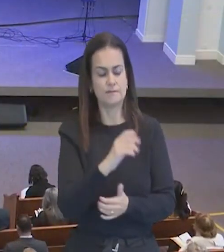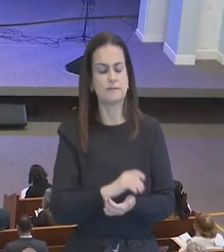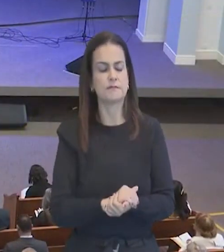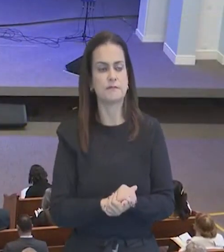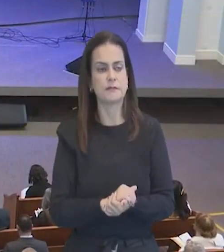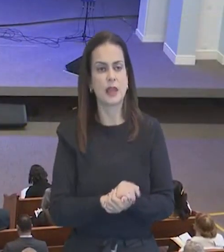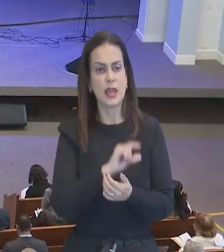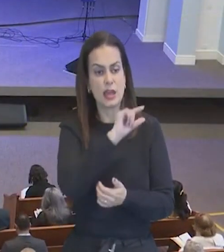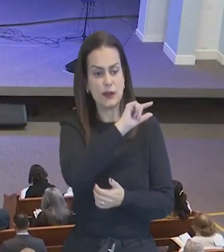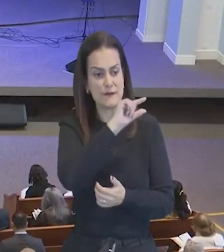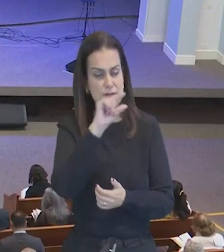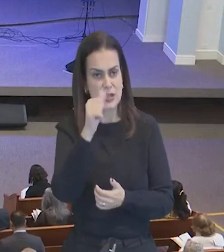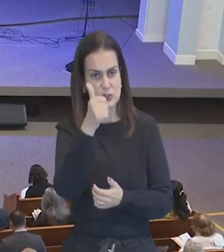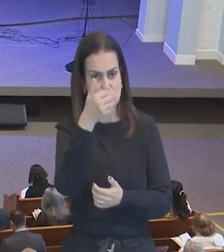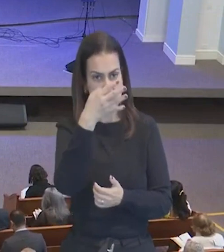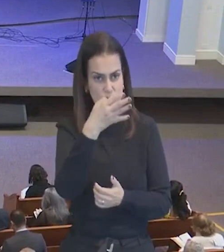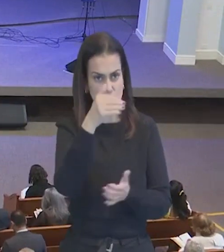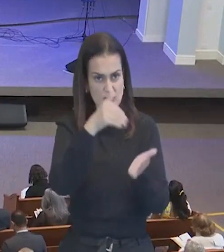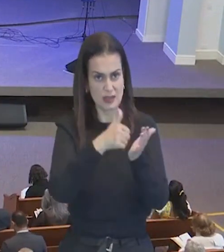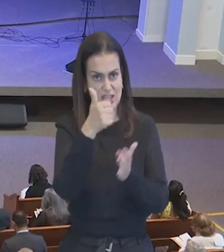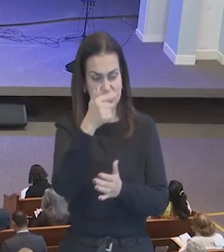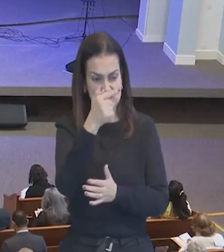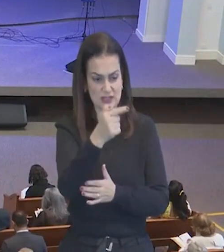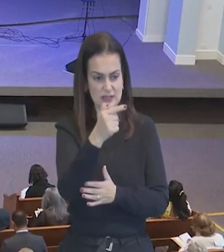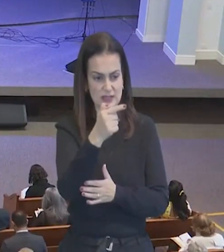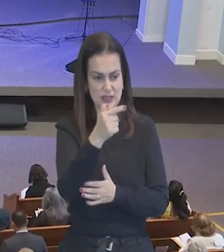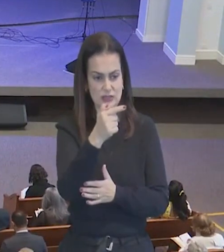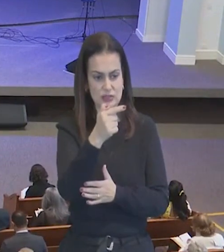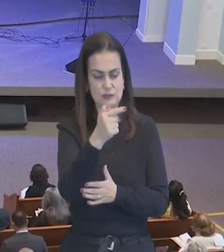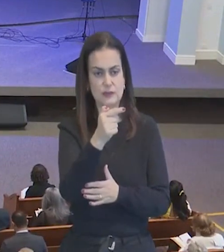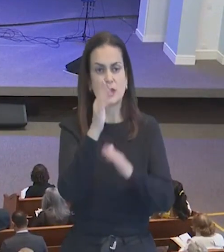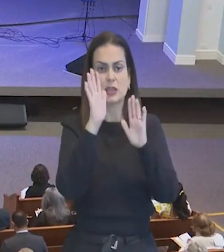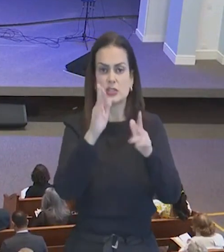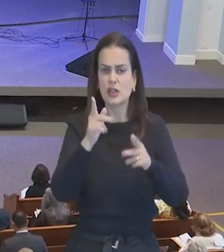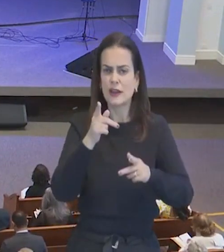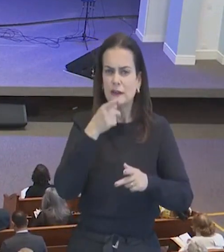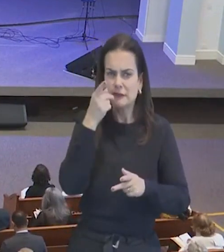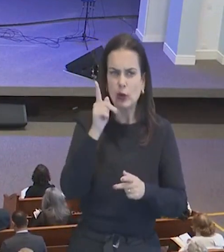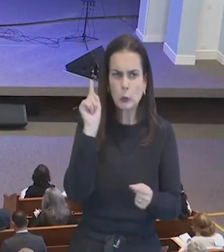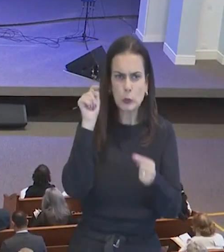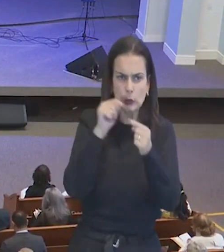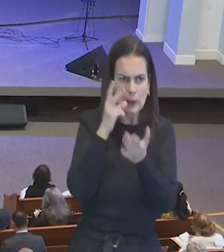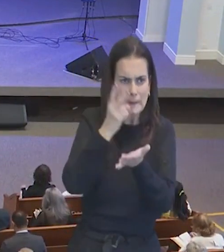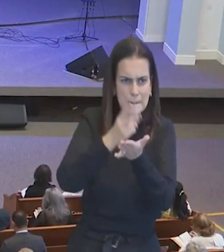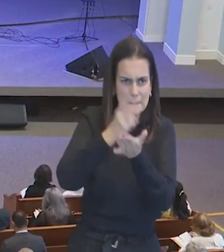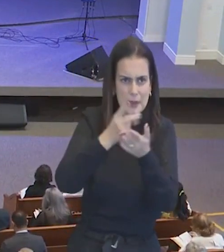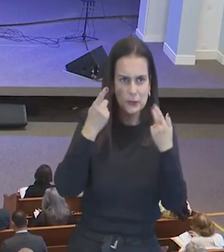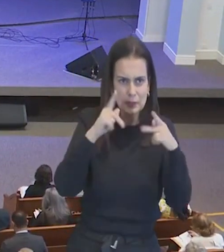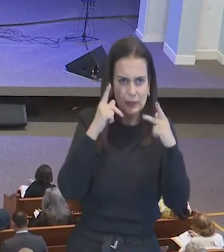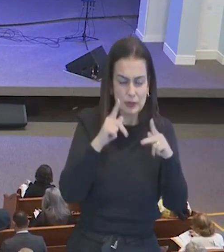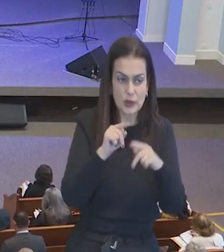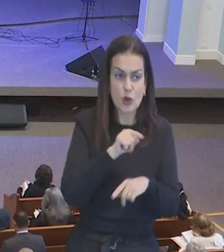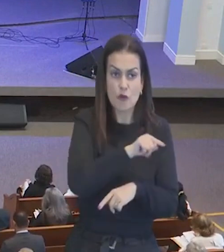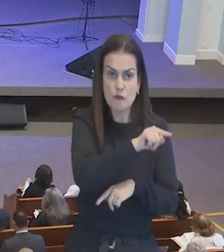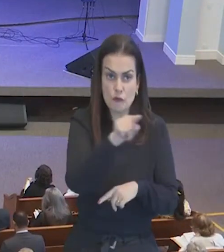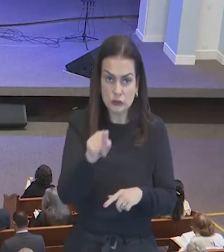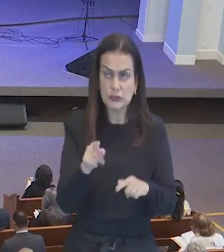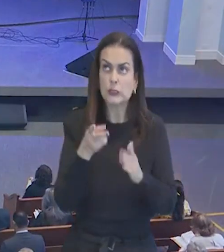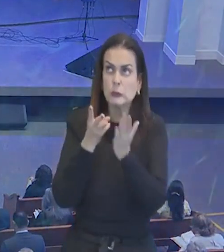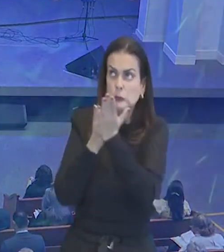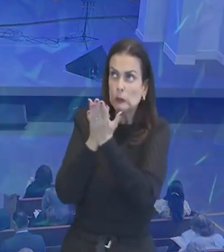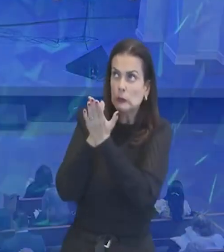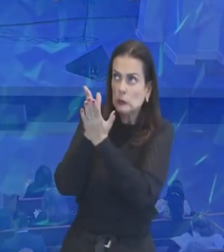aqui, os versos, 14 a 17, eu preguei nesse texto, não tem muito tempo, tu porém, permanece naquilo, que